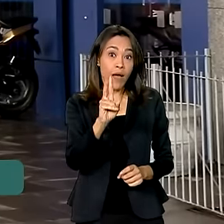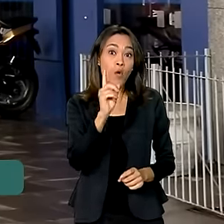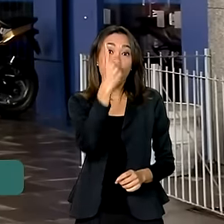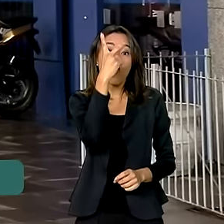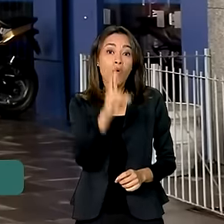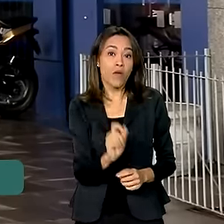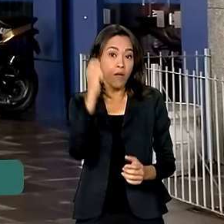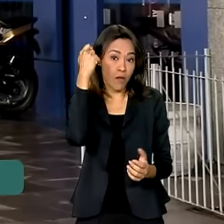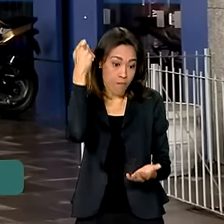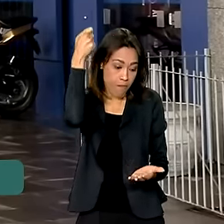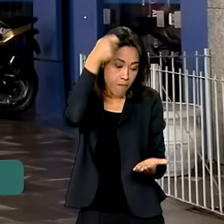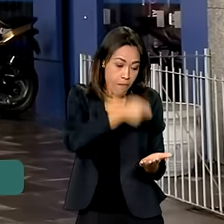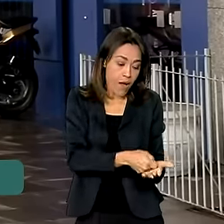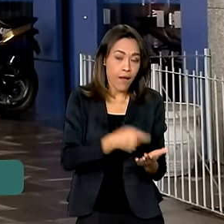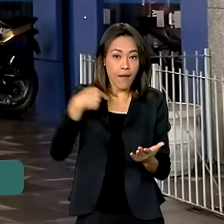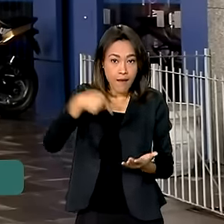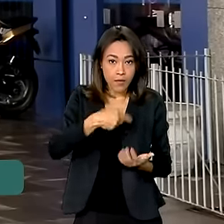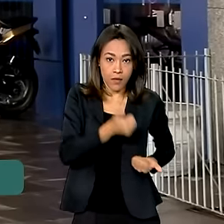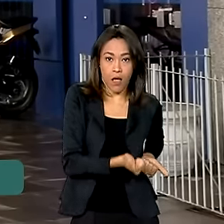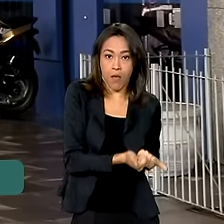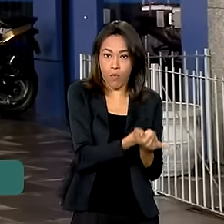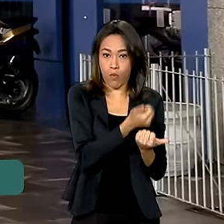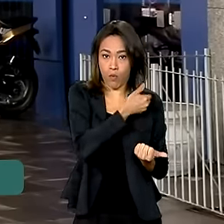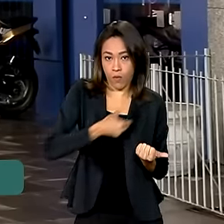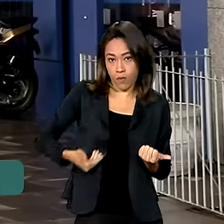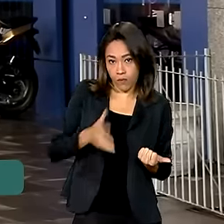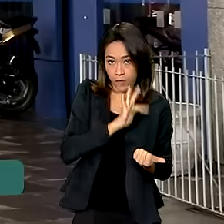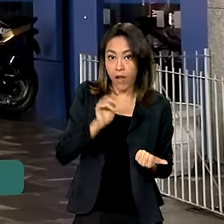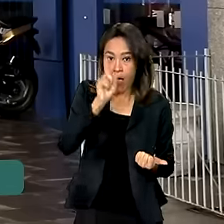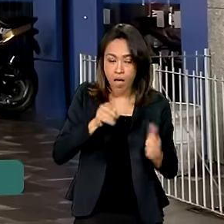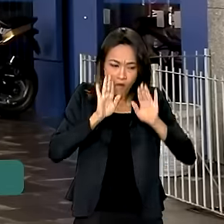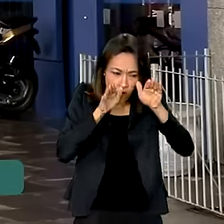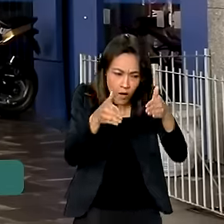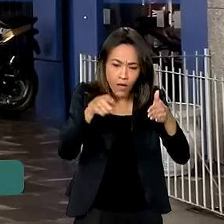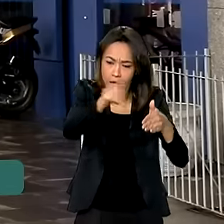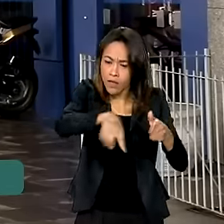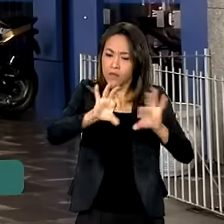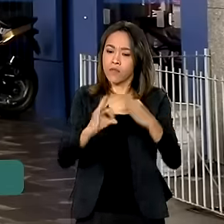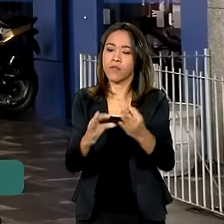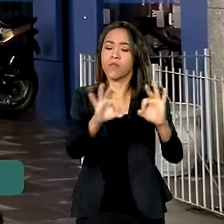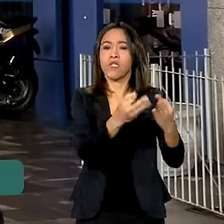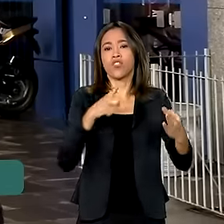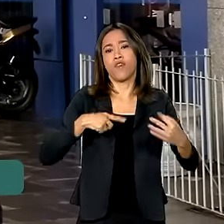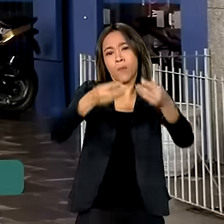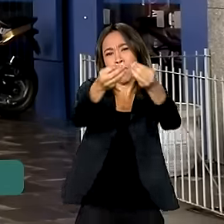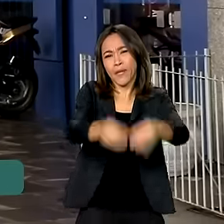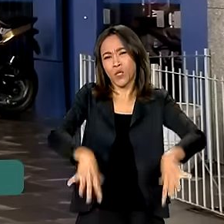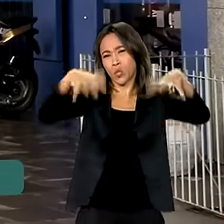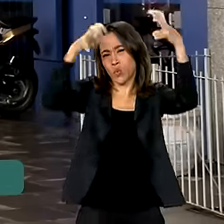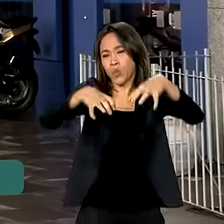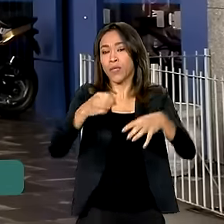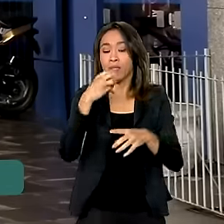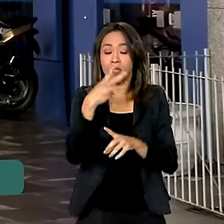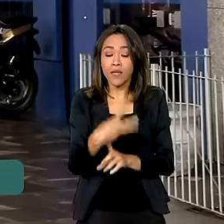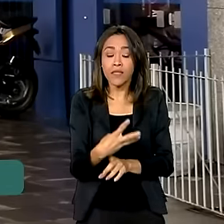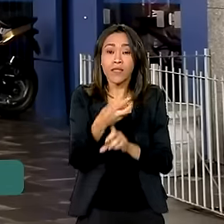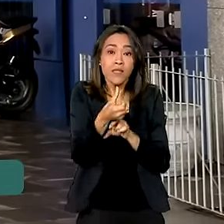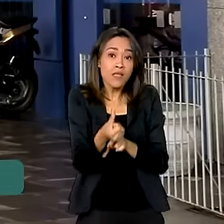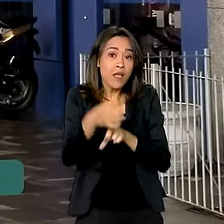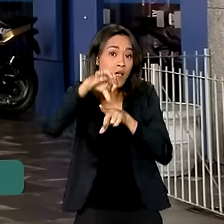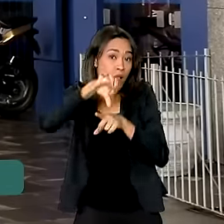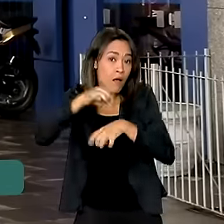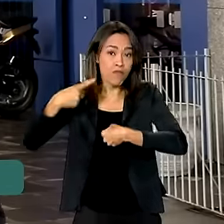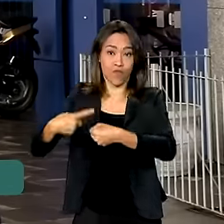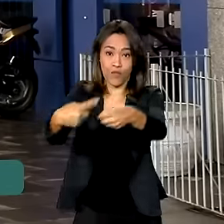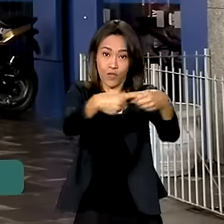Esse auxílio do governo federal é para as famílias atingidas pelas enchentes em 369 municípios